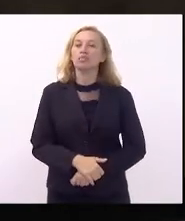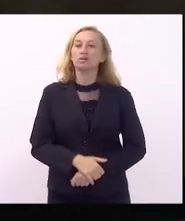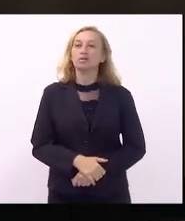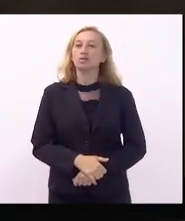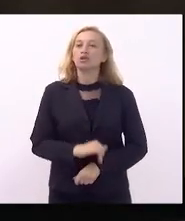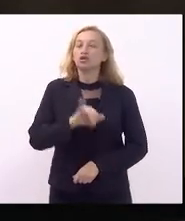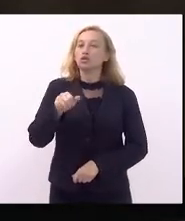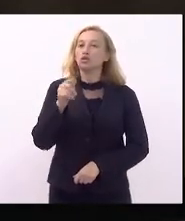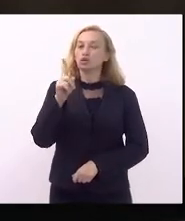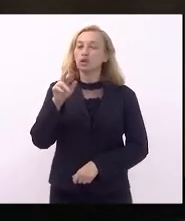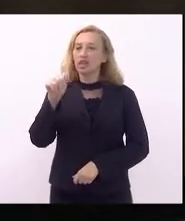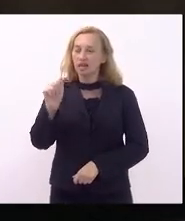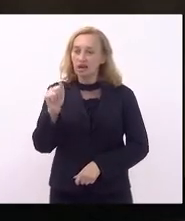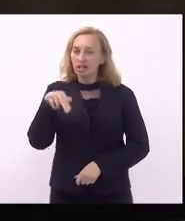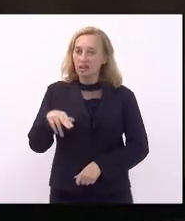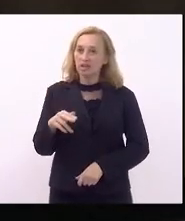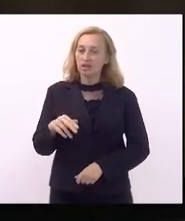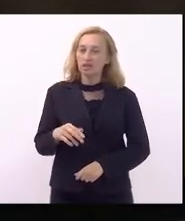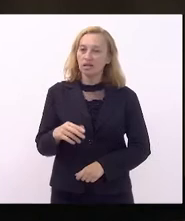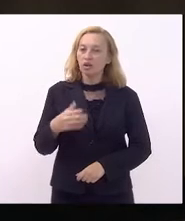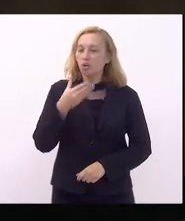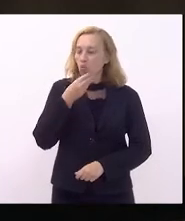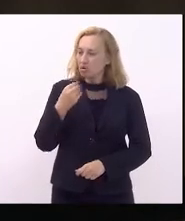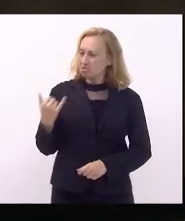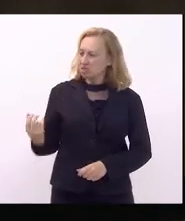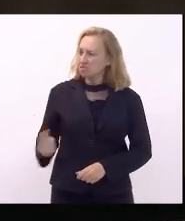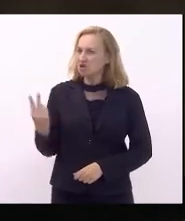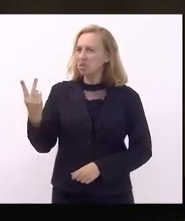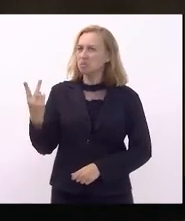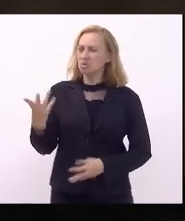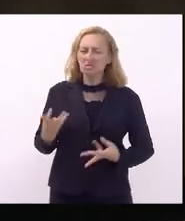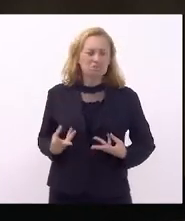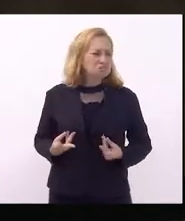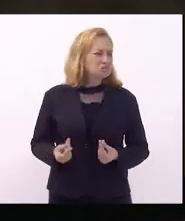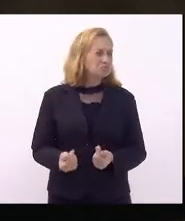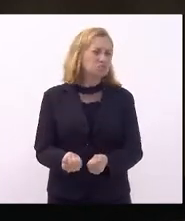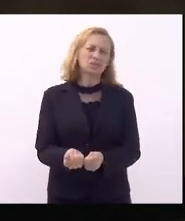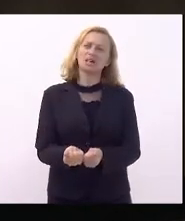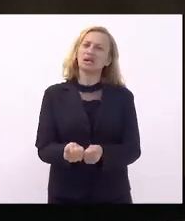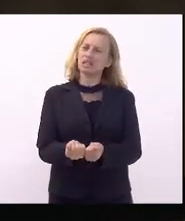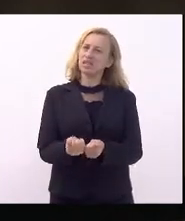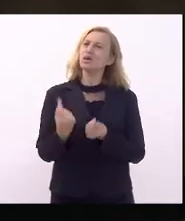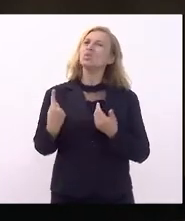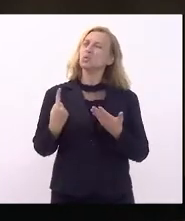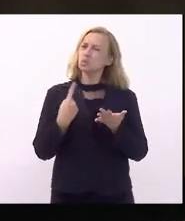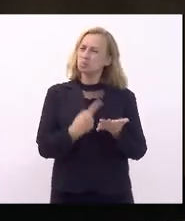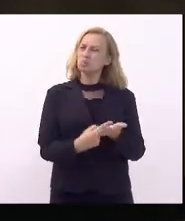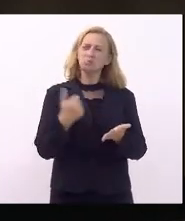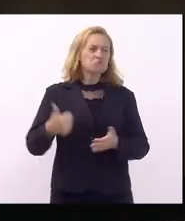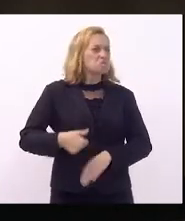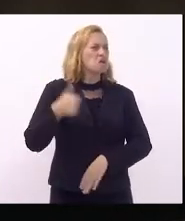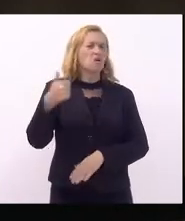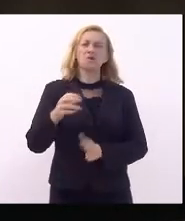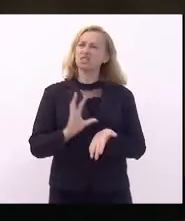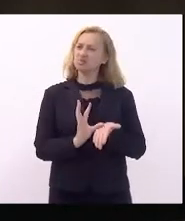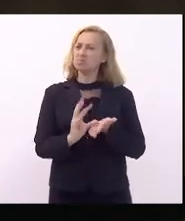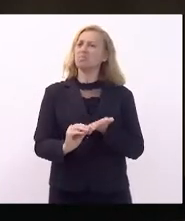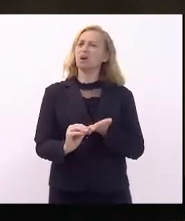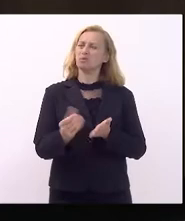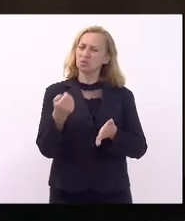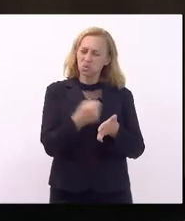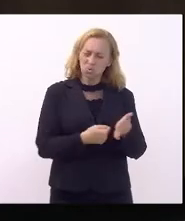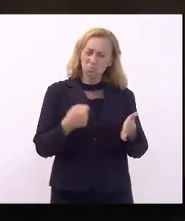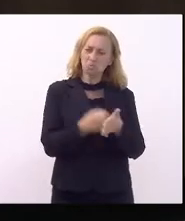é um homem do maior valor, de muita sensibilidade, muita clarividência, comprometido com as melhores pautas e as melhores